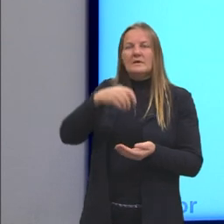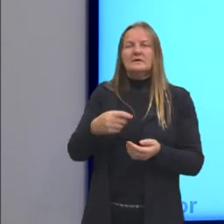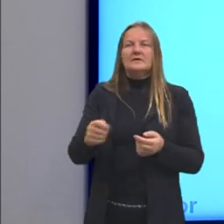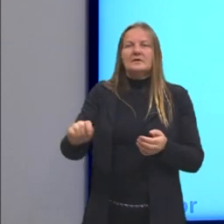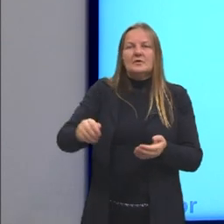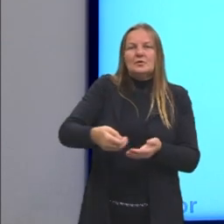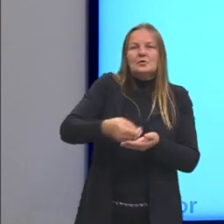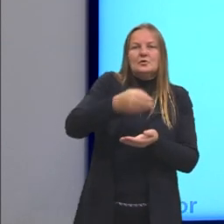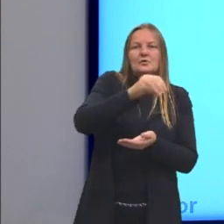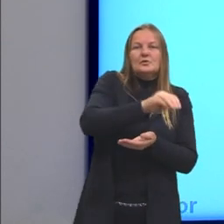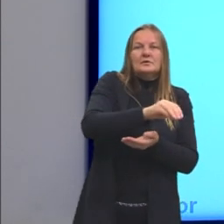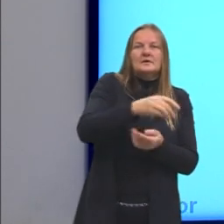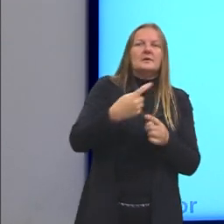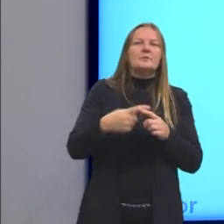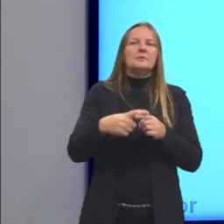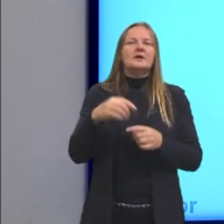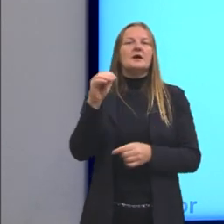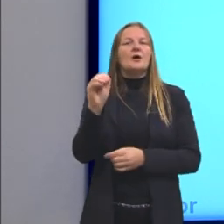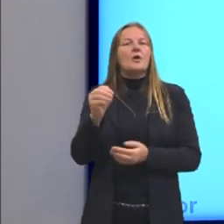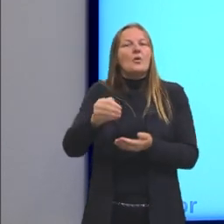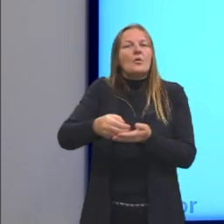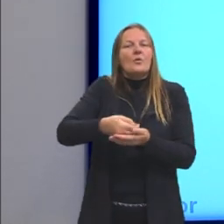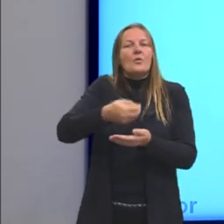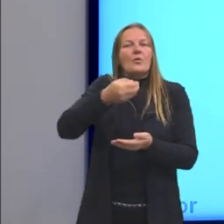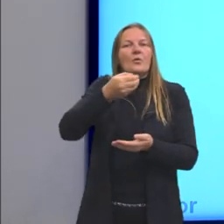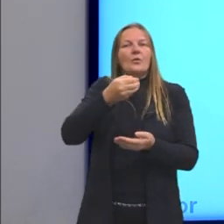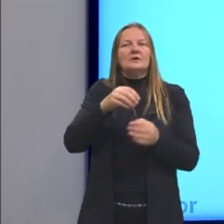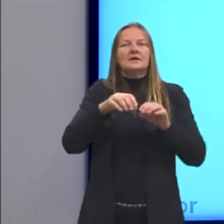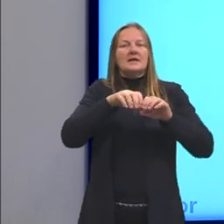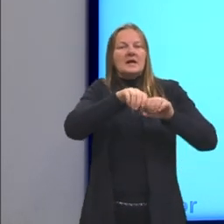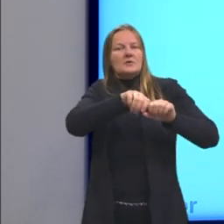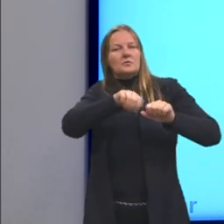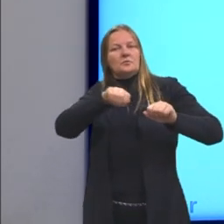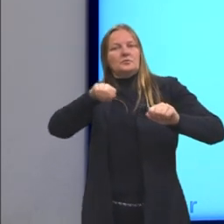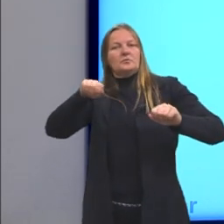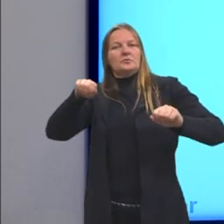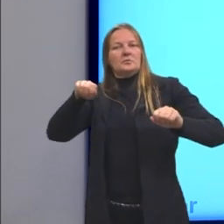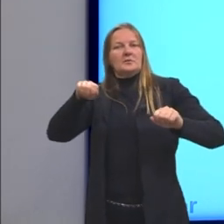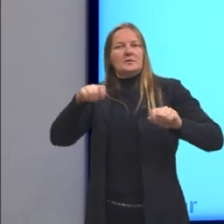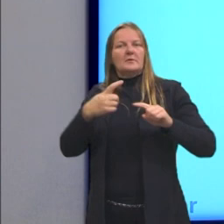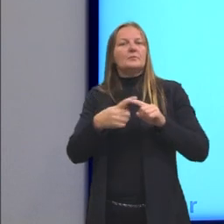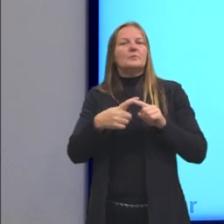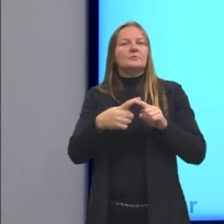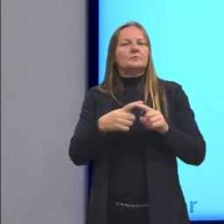no meu prato. Por que a concha, pessoal, geralmente ela tem um cabo aqui diferente?